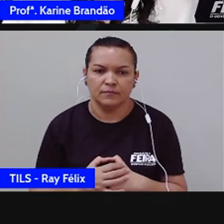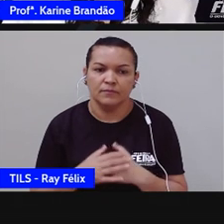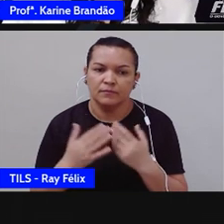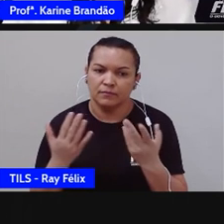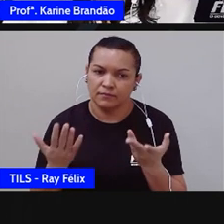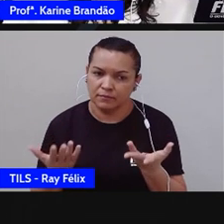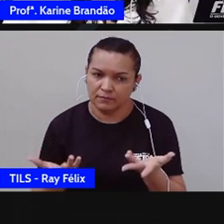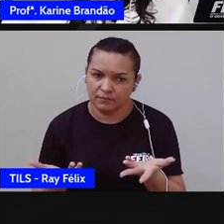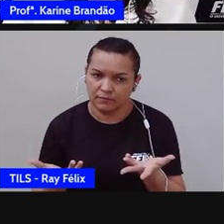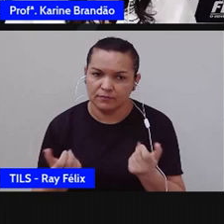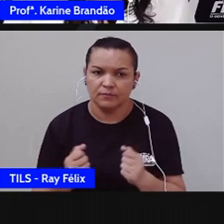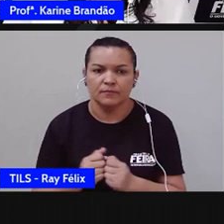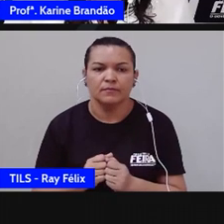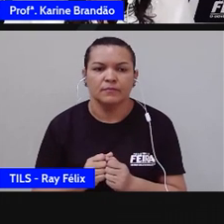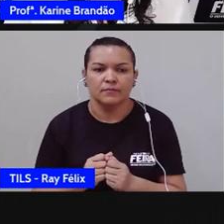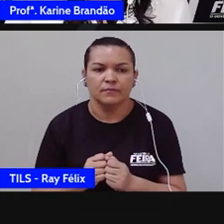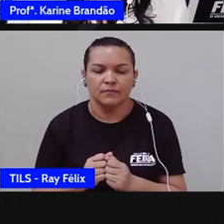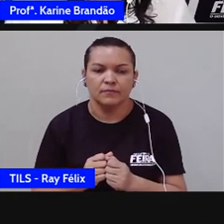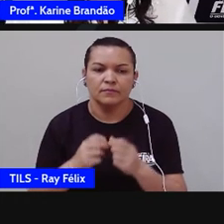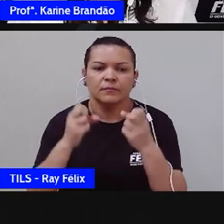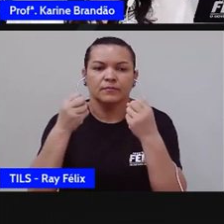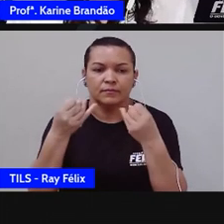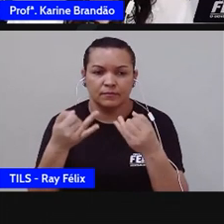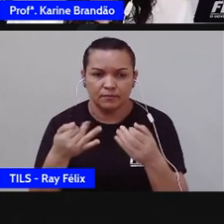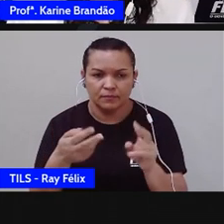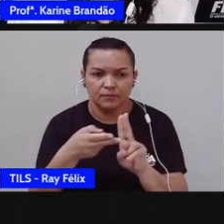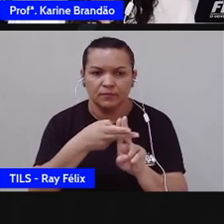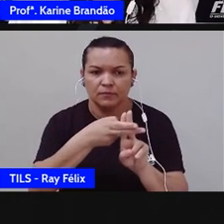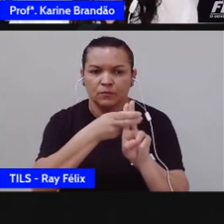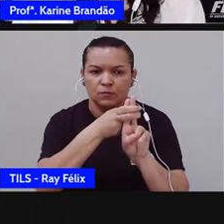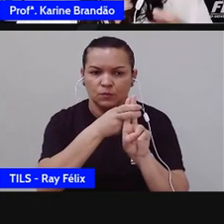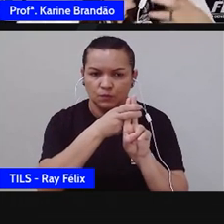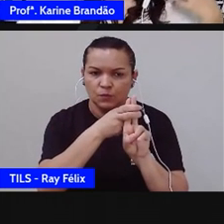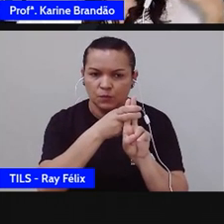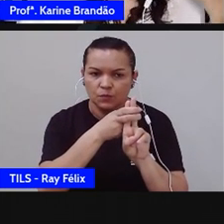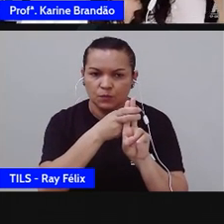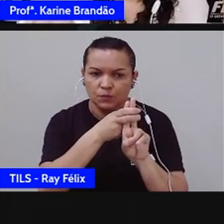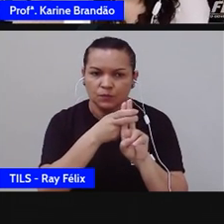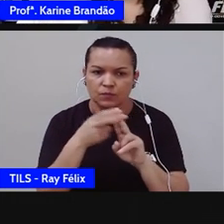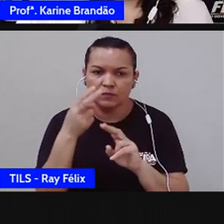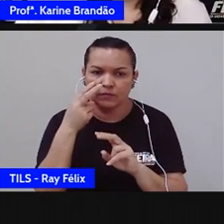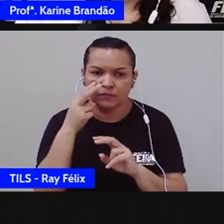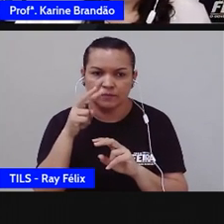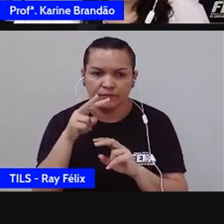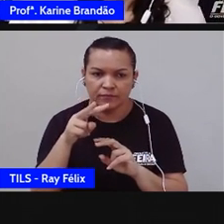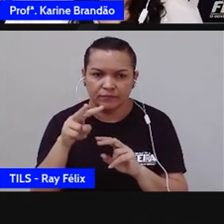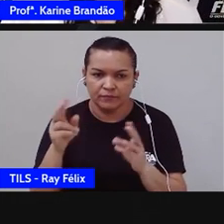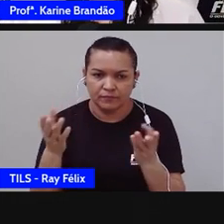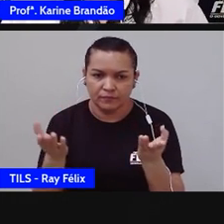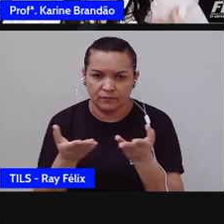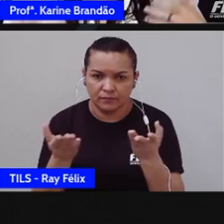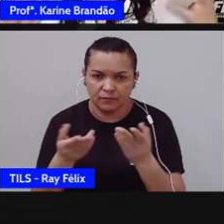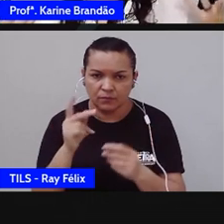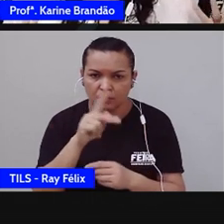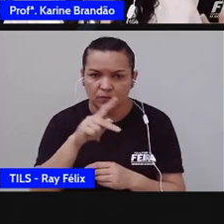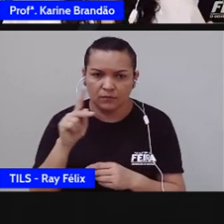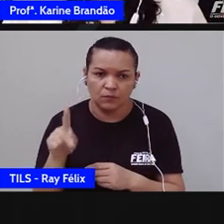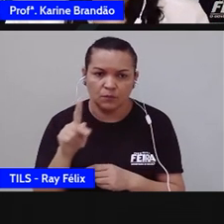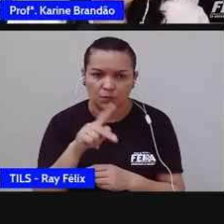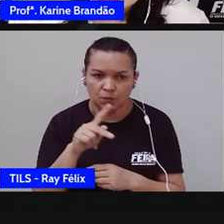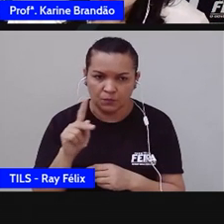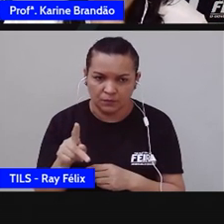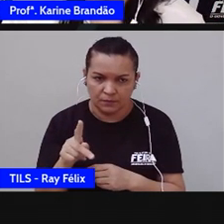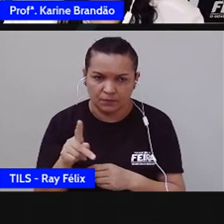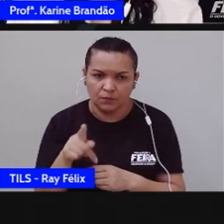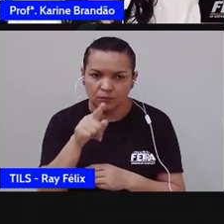Então, falando sobre o SUS, né? A gente, vocês tiveram uma aula agora com a própria Viviana, que eu acredito que